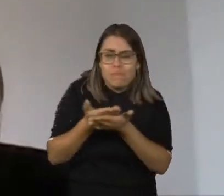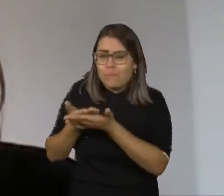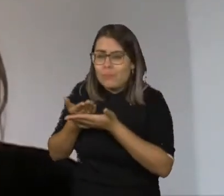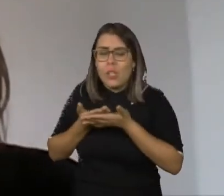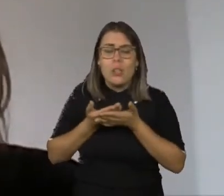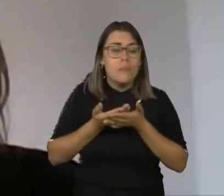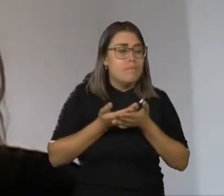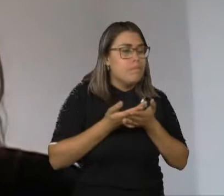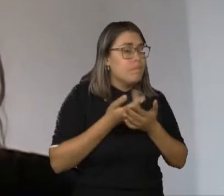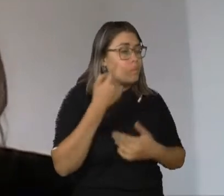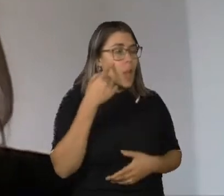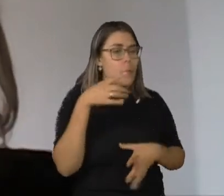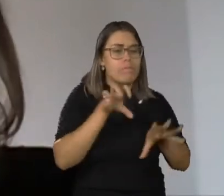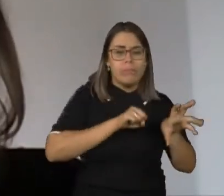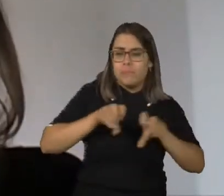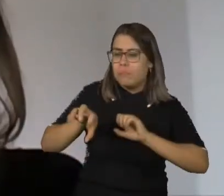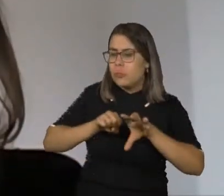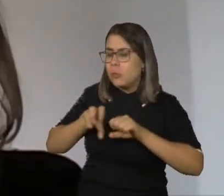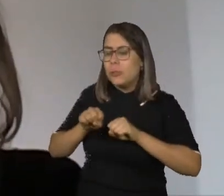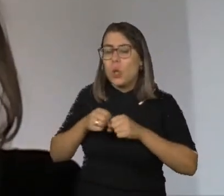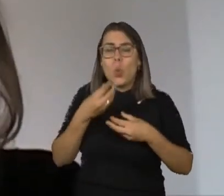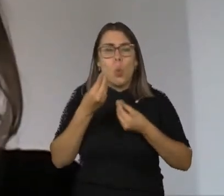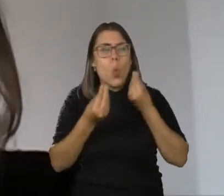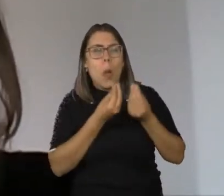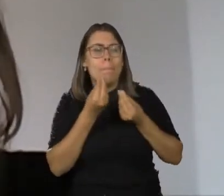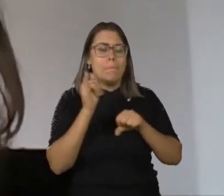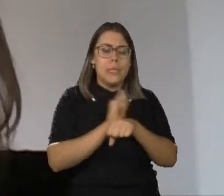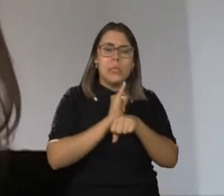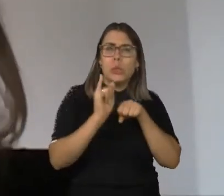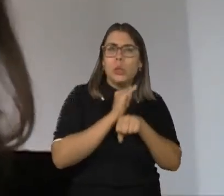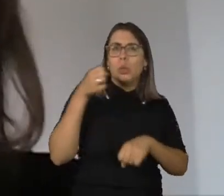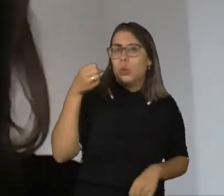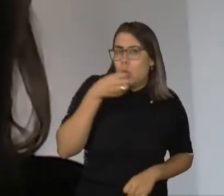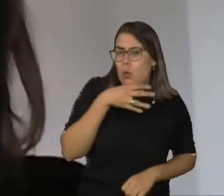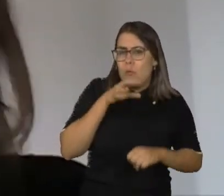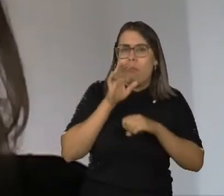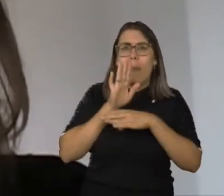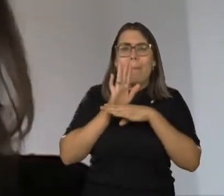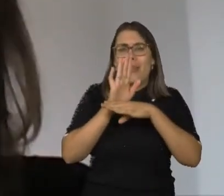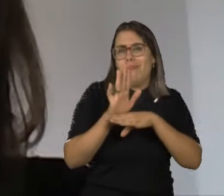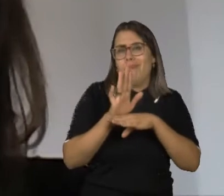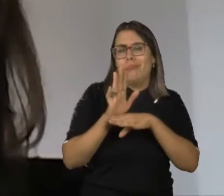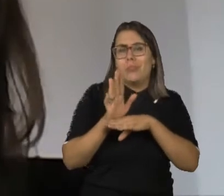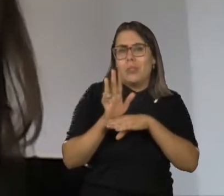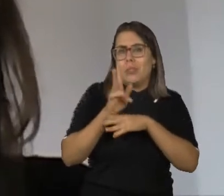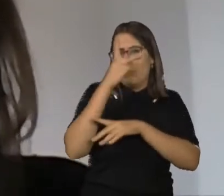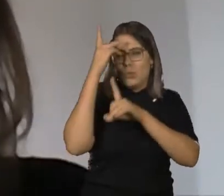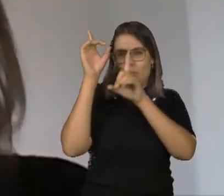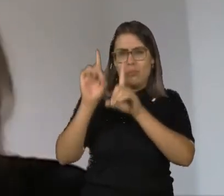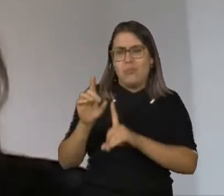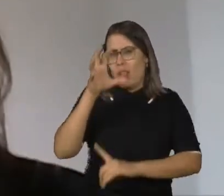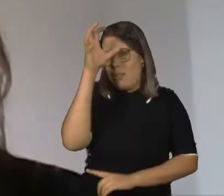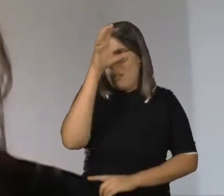algumas alternativas a essa ideia. E se eu estou aqui hoje, Alex e as pessoas que nos acompanham